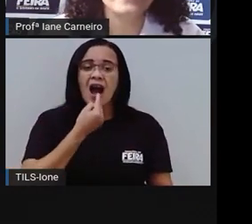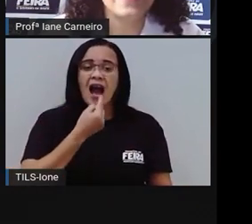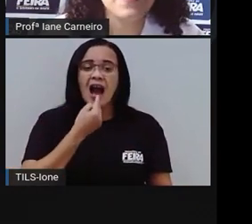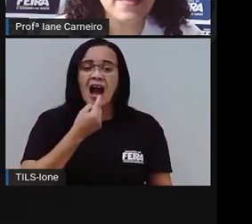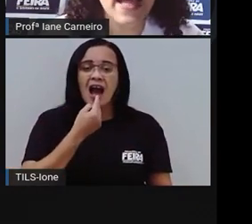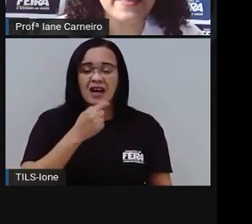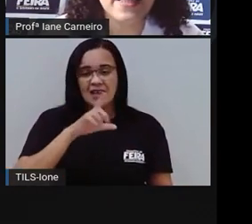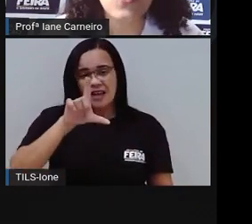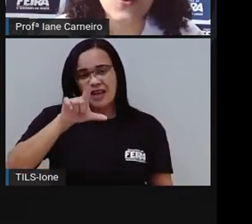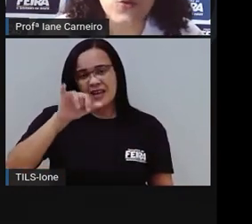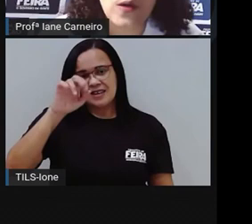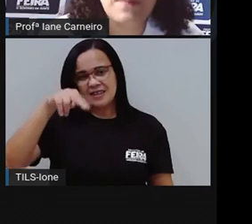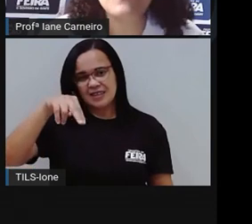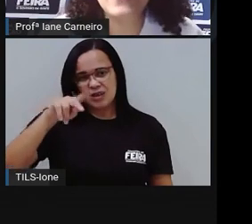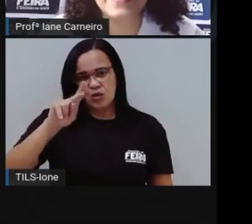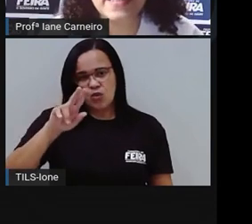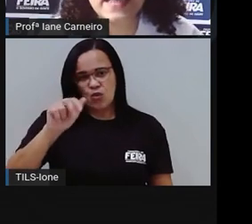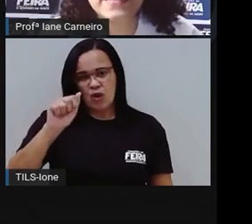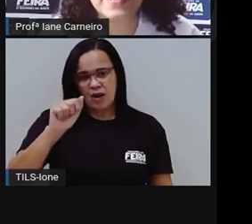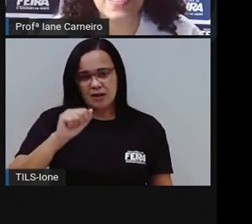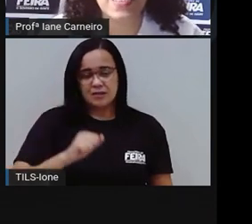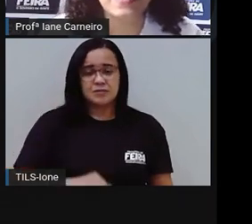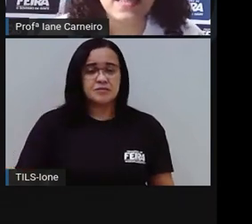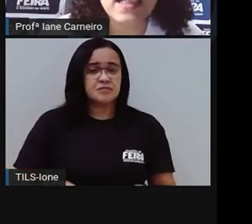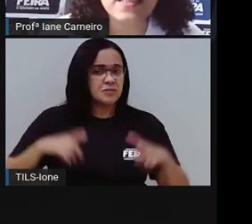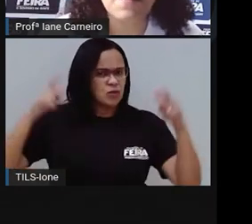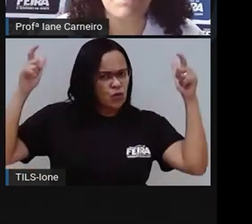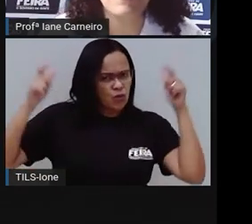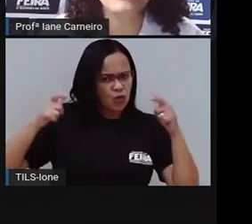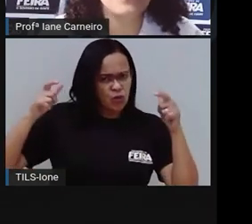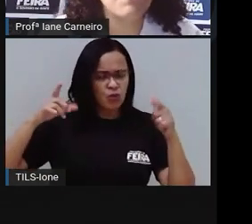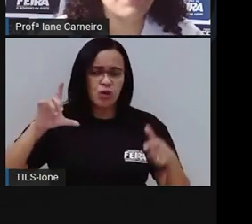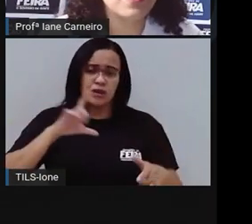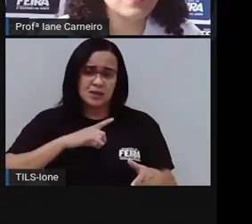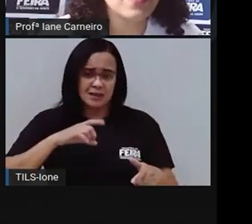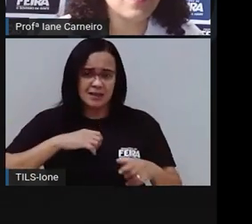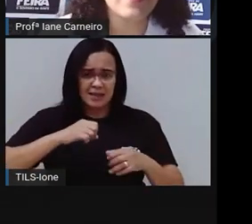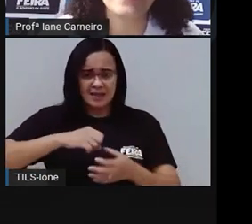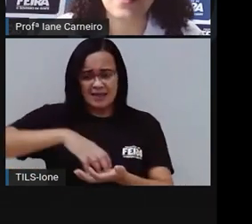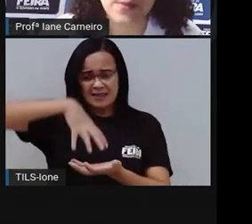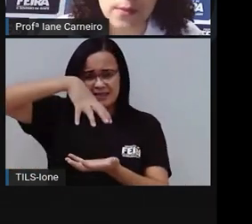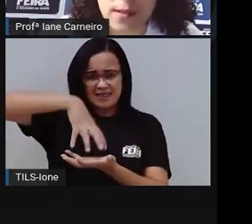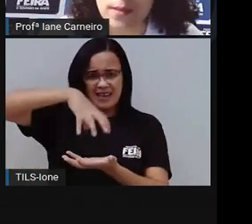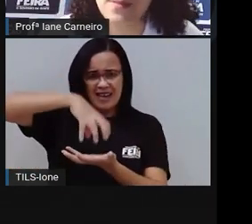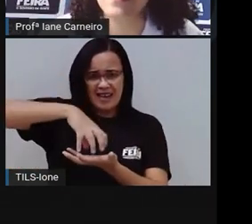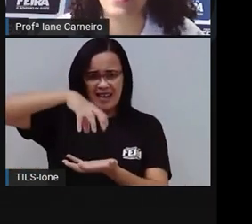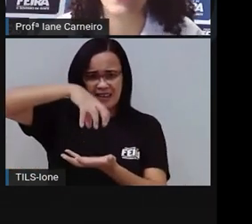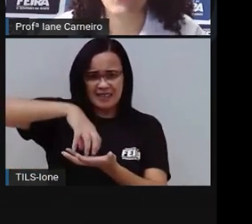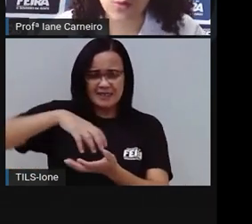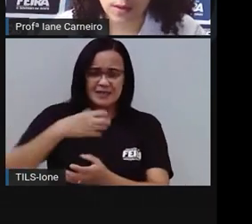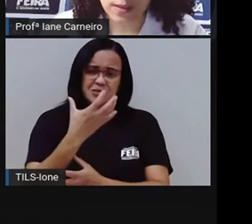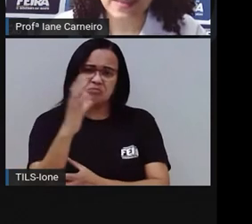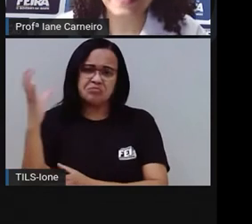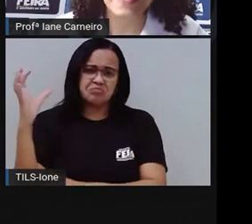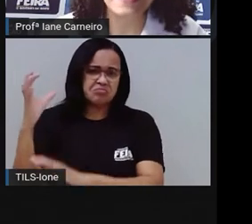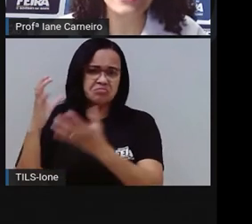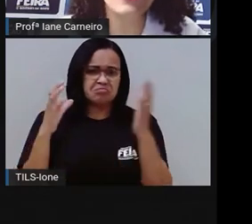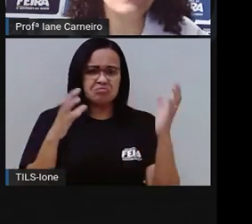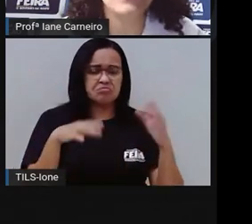Próximo. O que é o que é? Tem coroa, mas não é rei. Tem raiz, mas não é planta. Esse também eu sei. É o